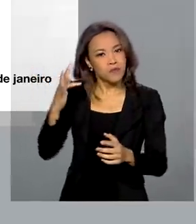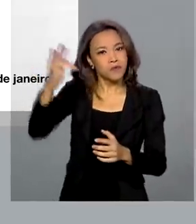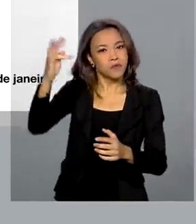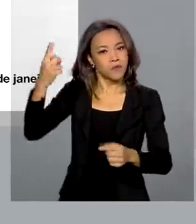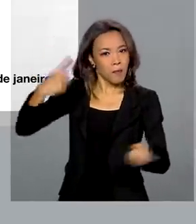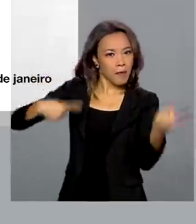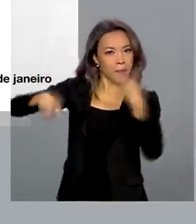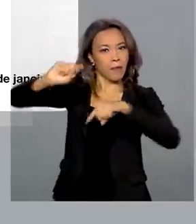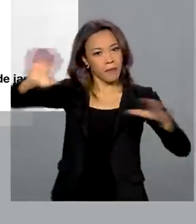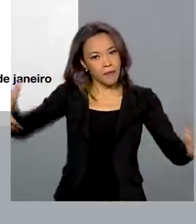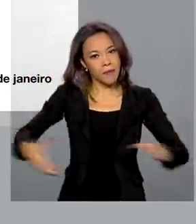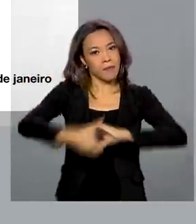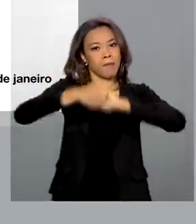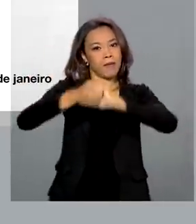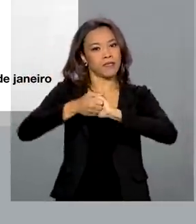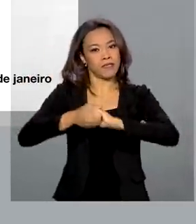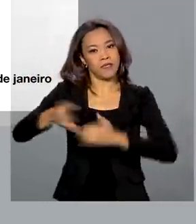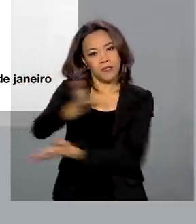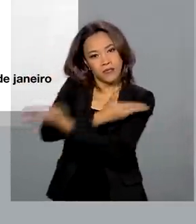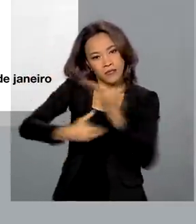a parceria Brasil-Estados Unidos.